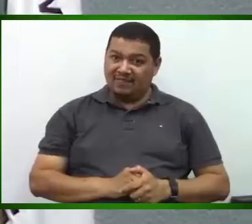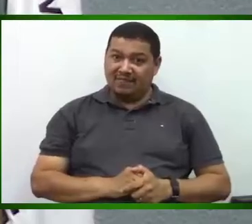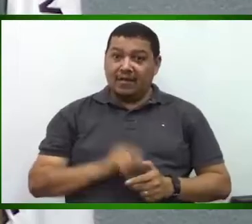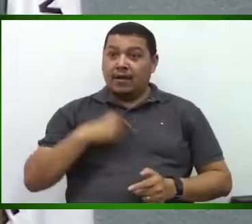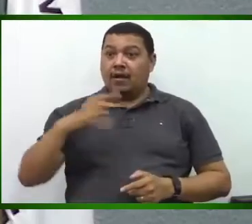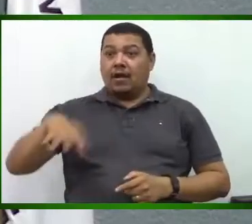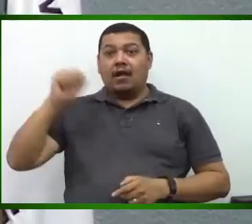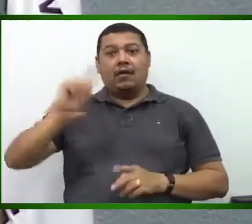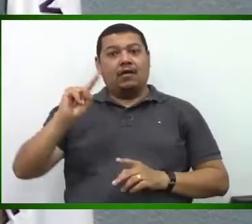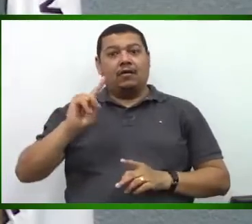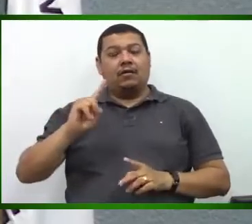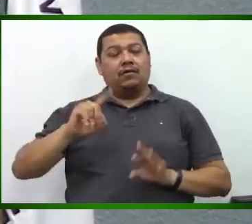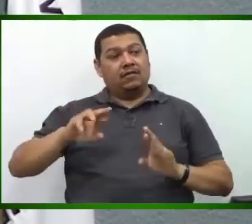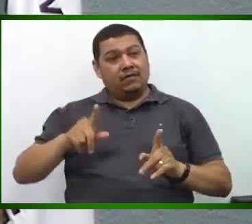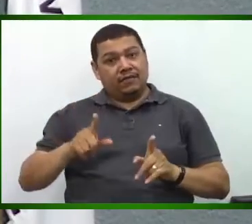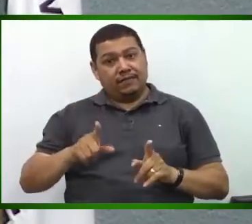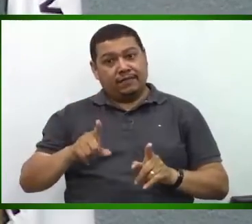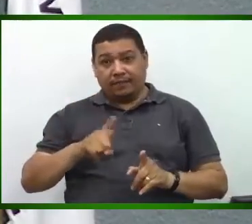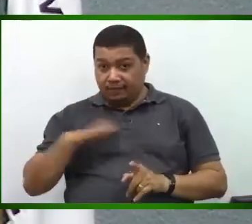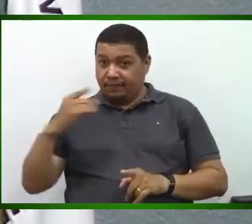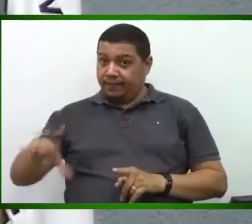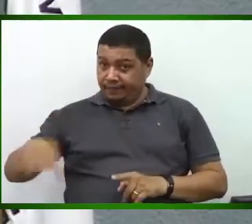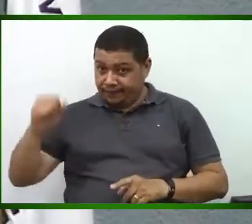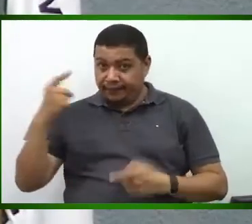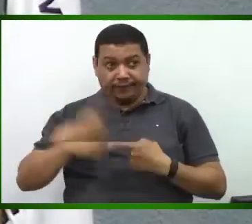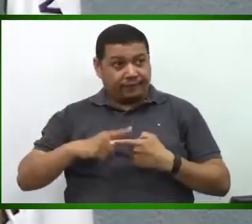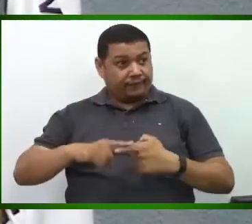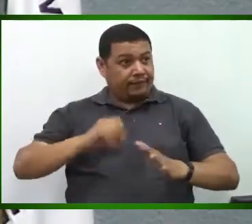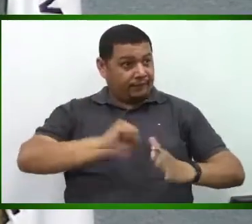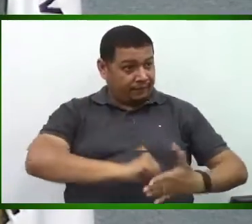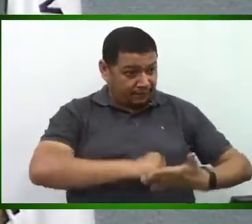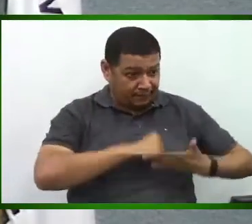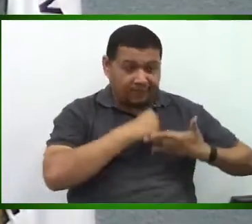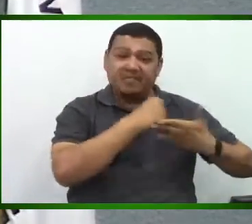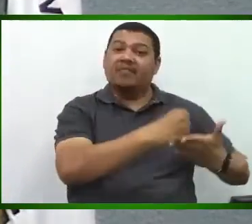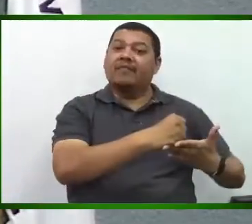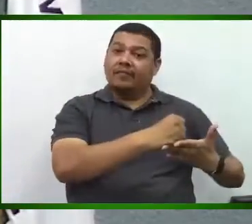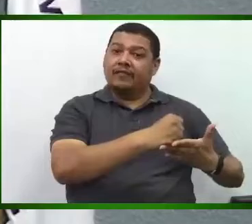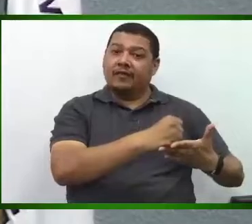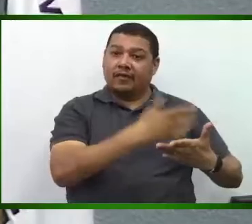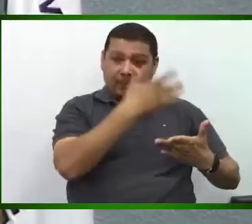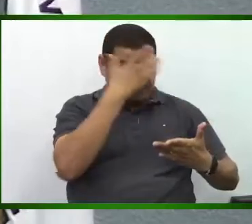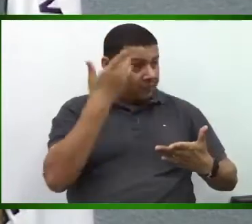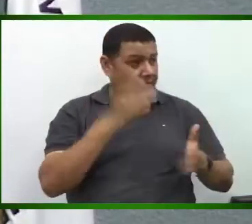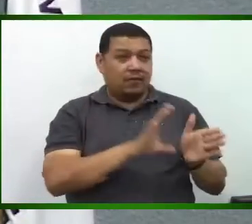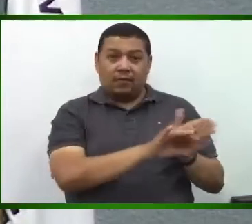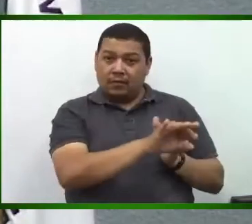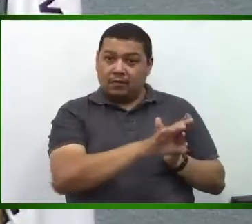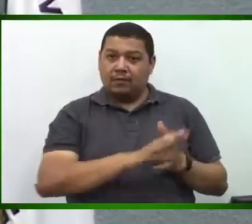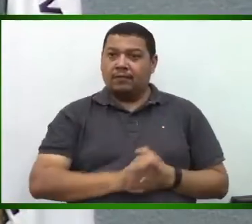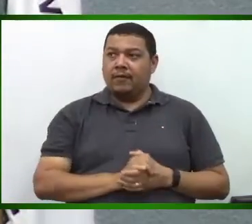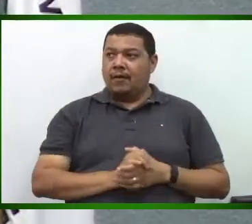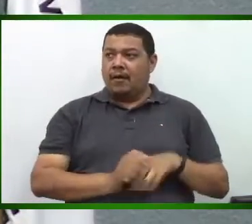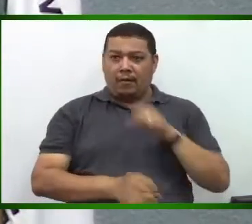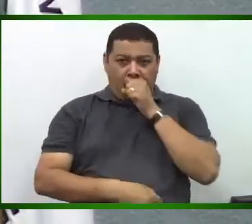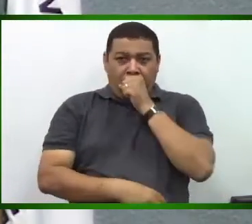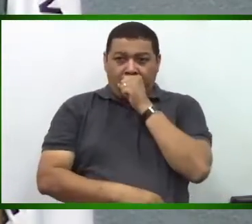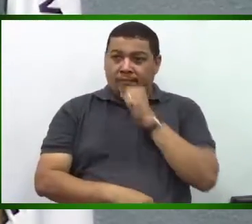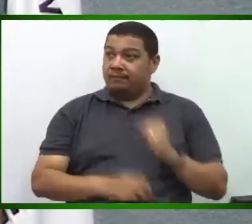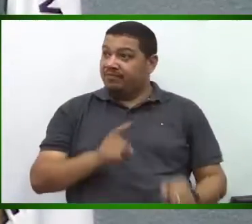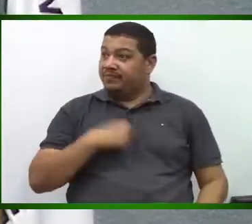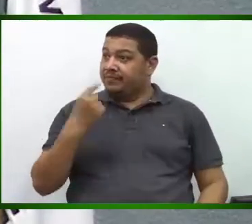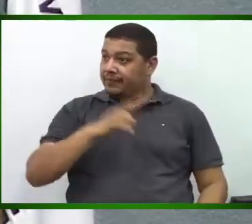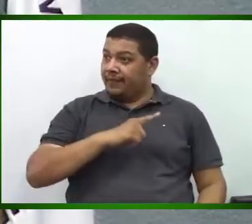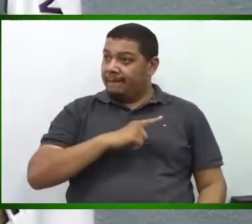eleitos. Nós fomos eleitos para defender a nossa população. E nós